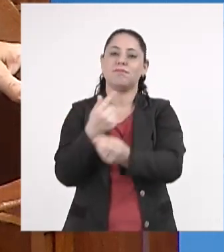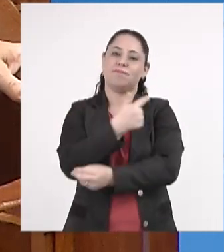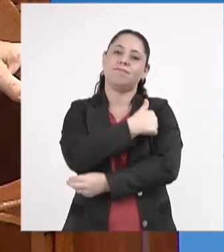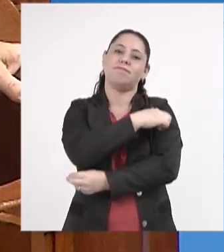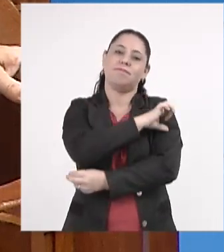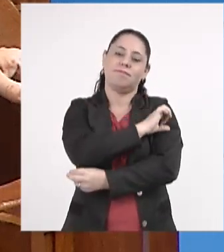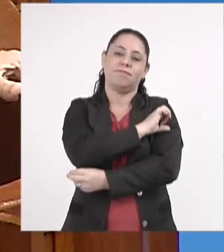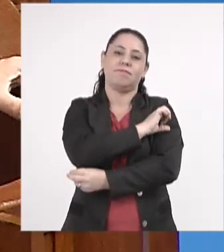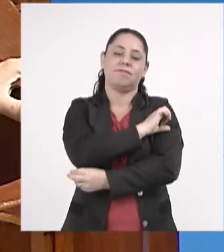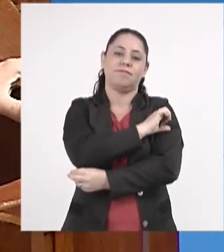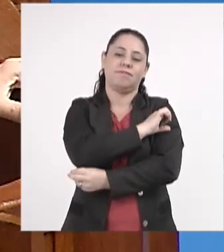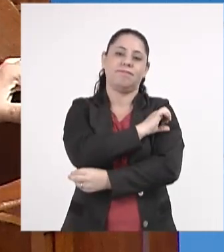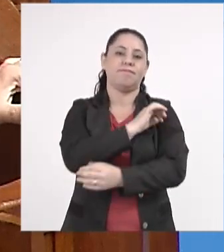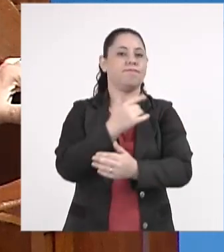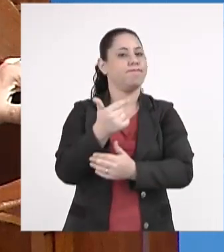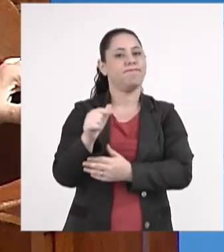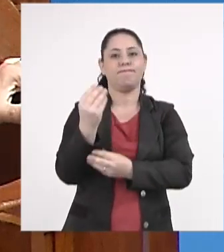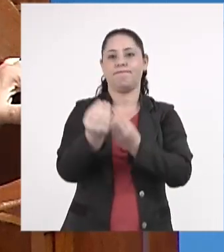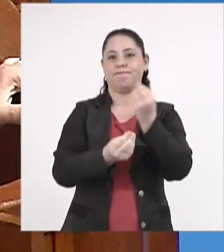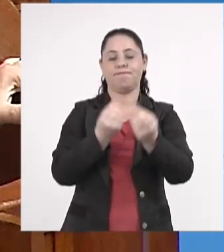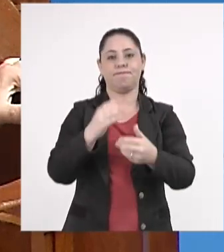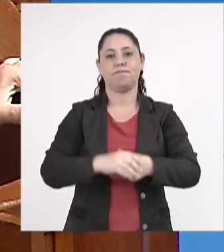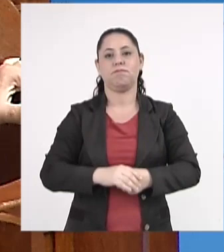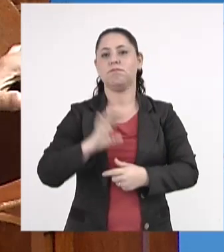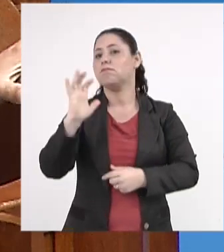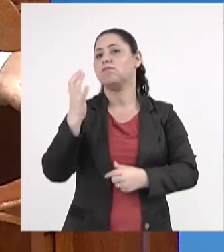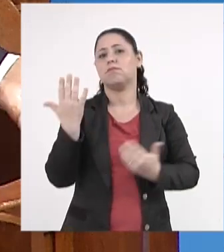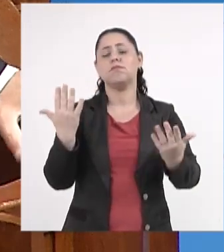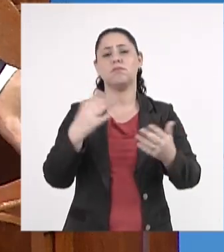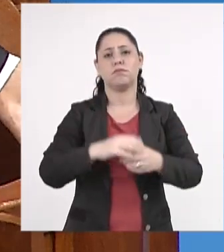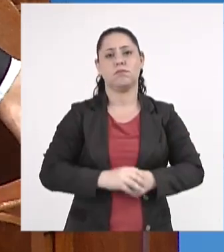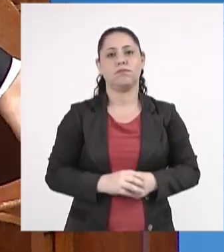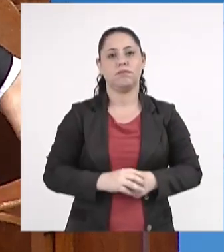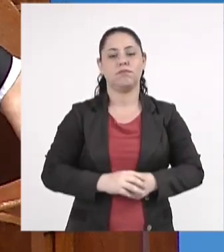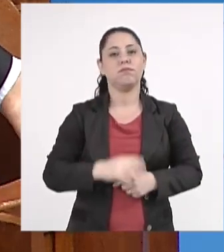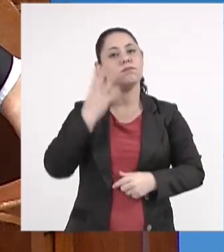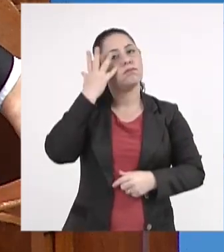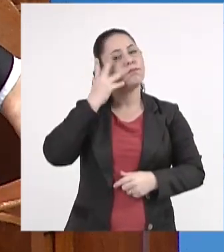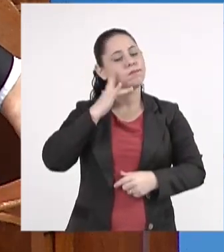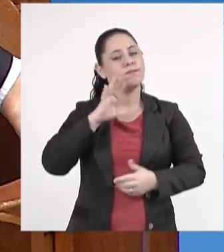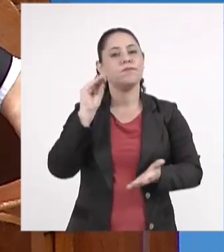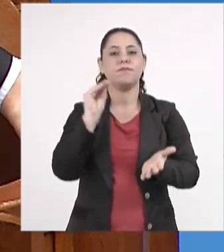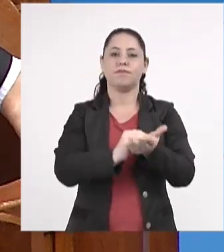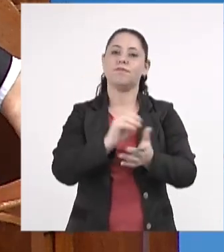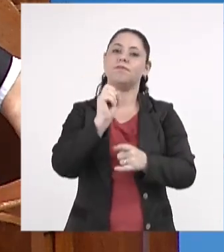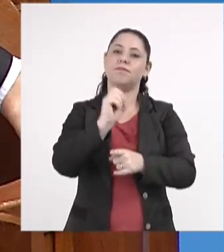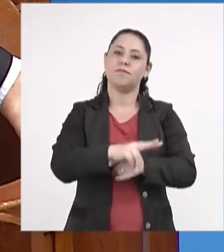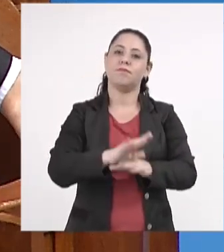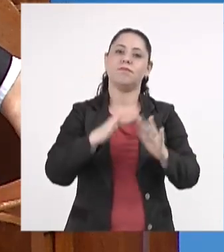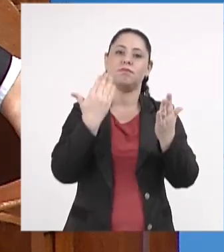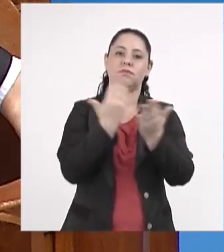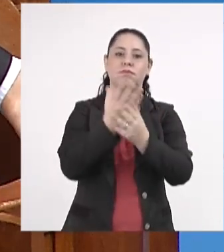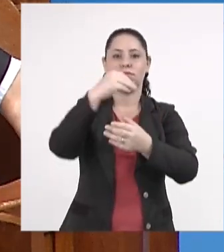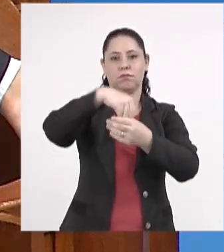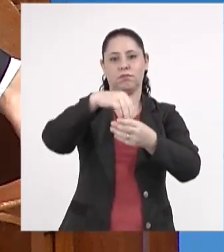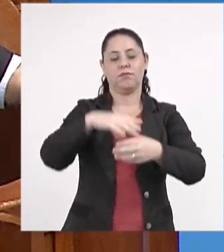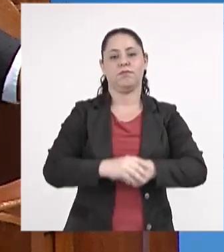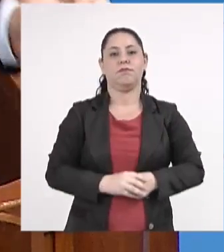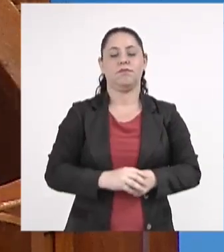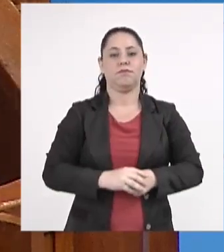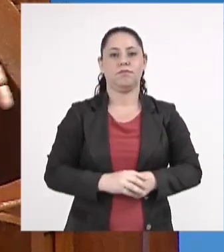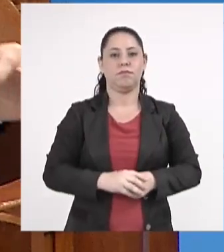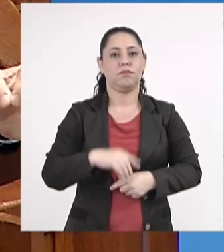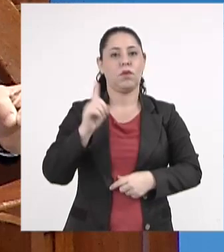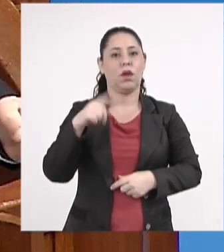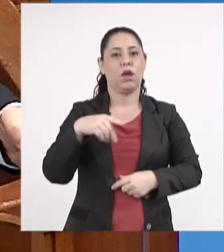iniciais do ensino fundamental. E o que está acontecendo? Crianças sem vaga. Então, isso